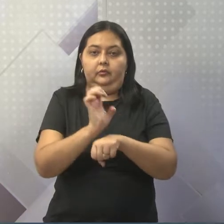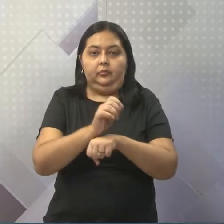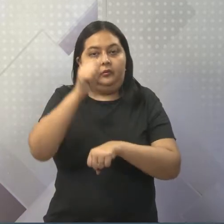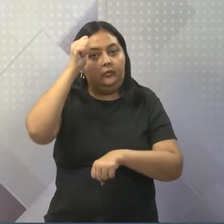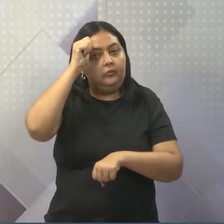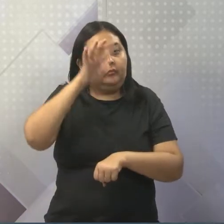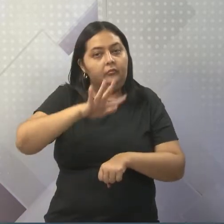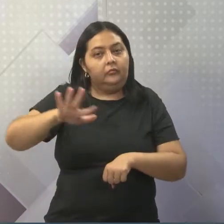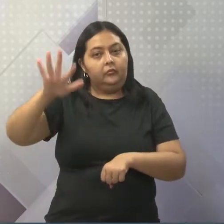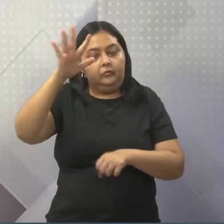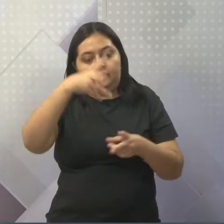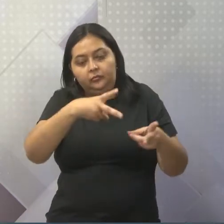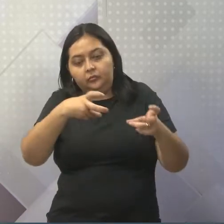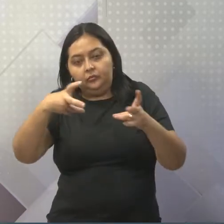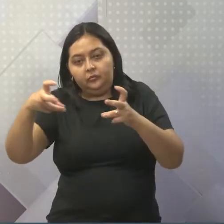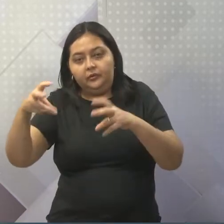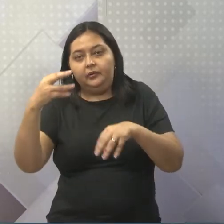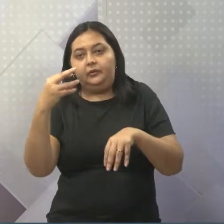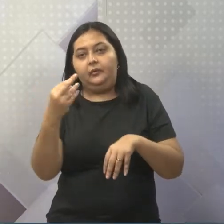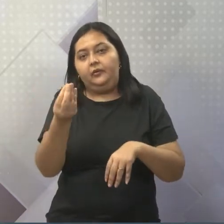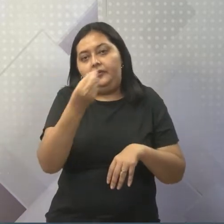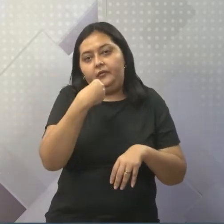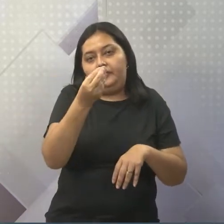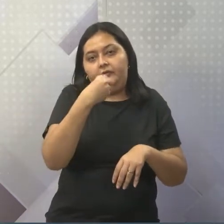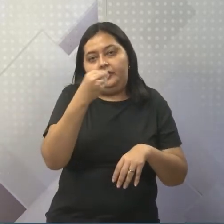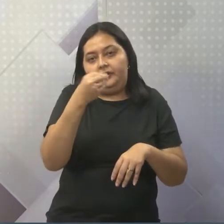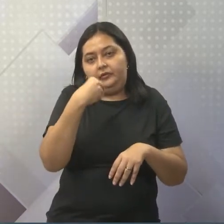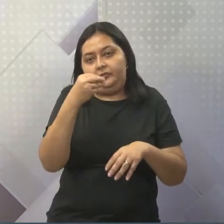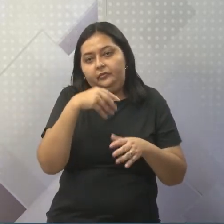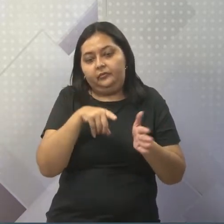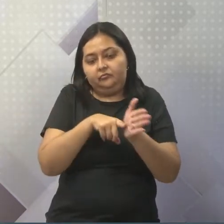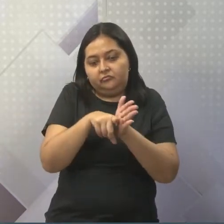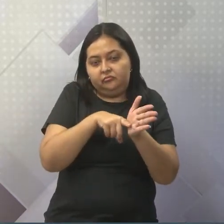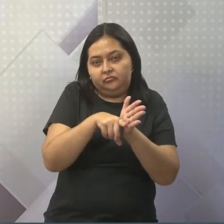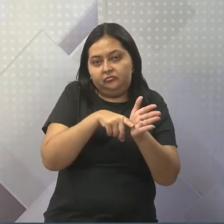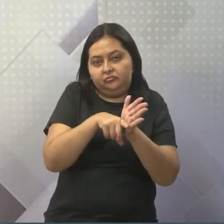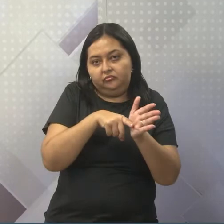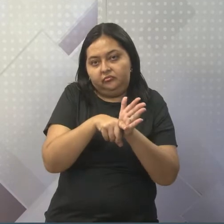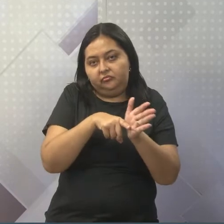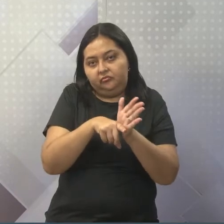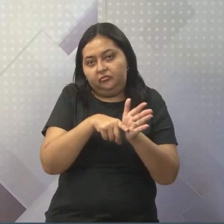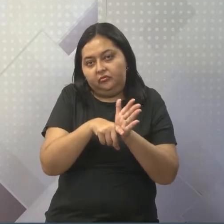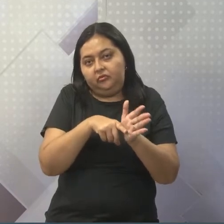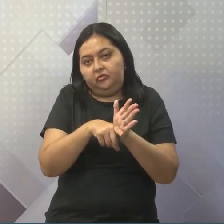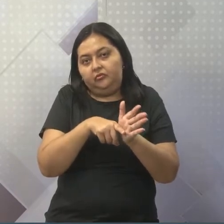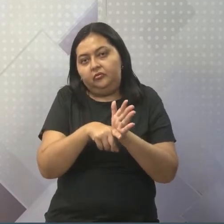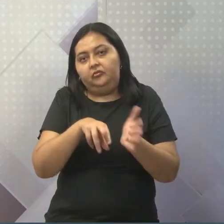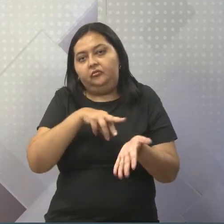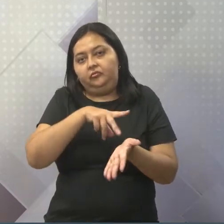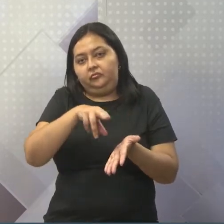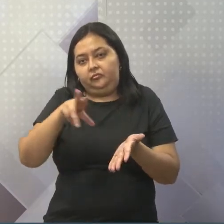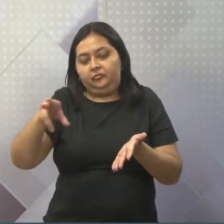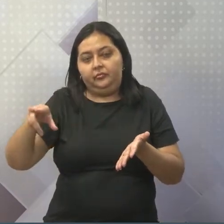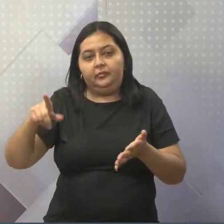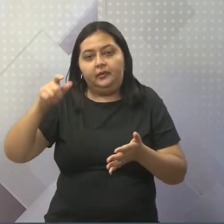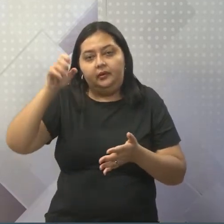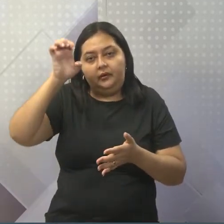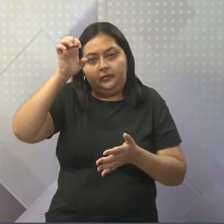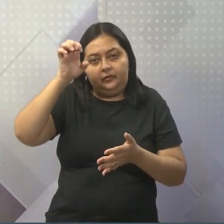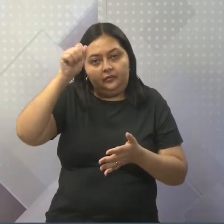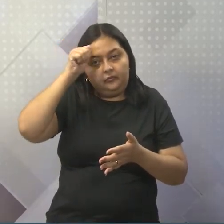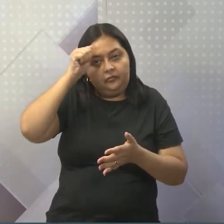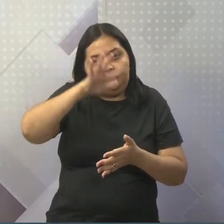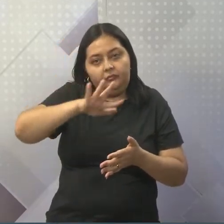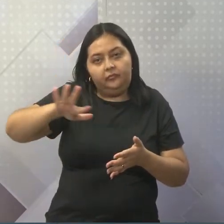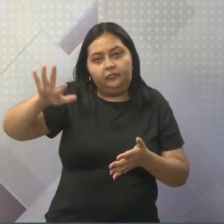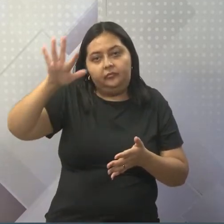África, desde o século XVI que eles são explorados. E nós vamos ver as consequências desse país, que é de uma grande